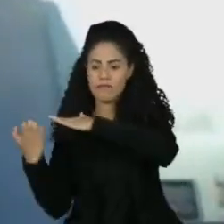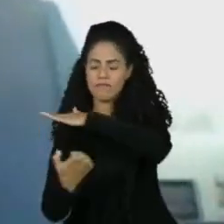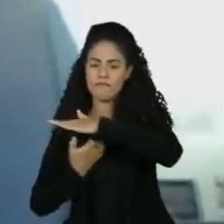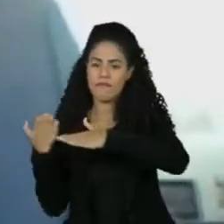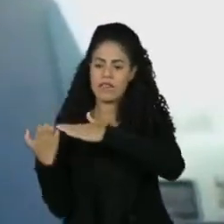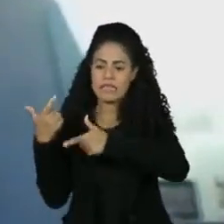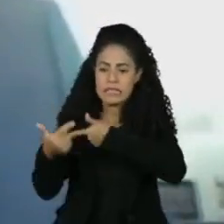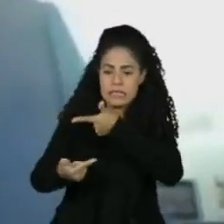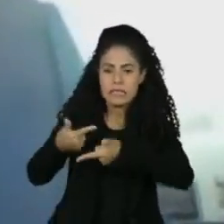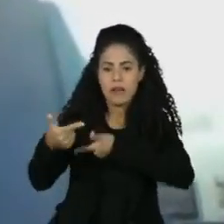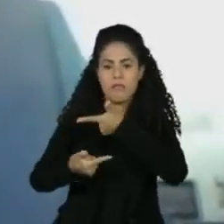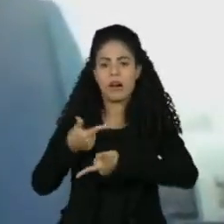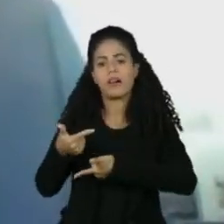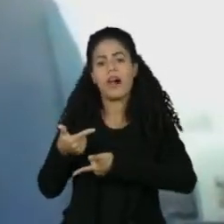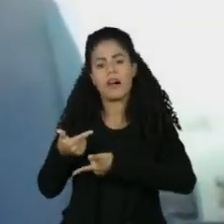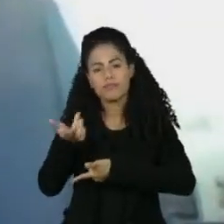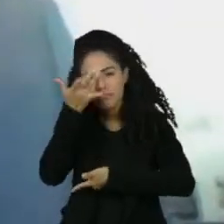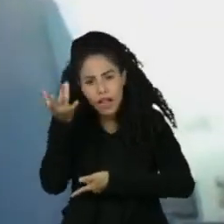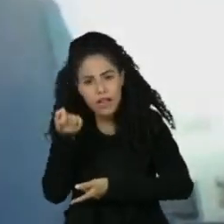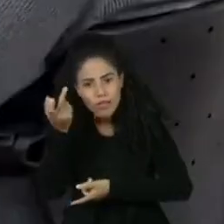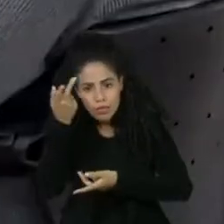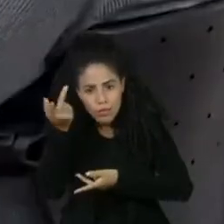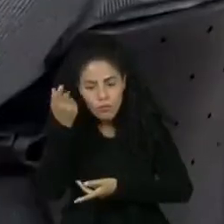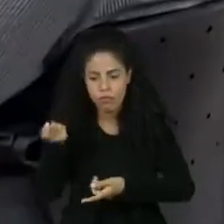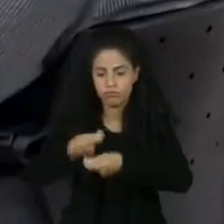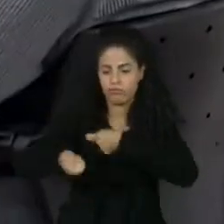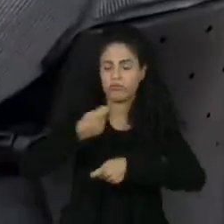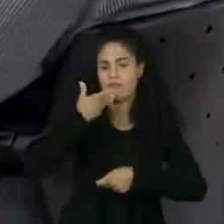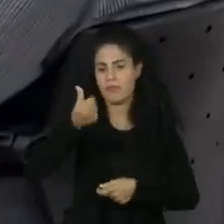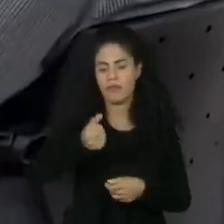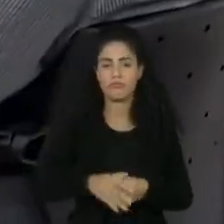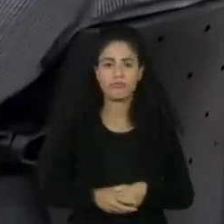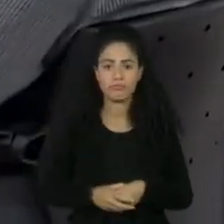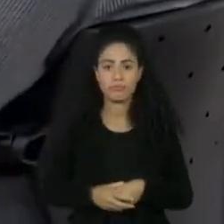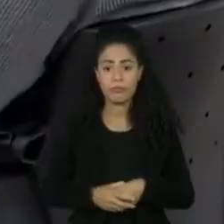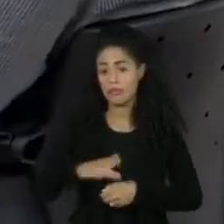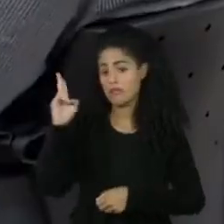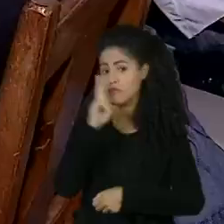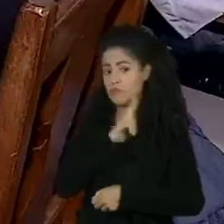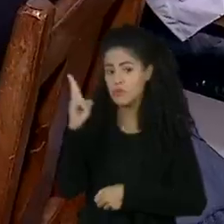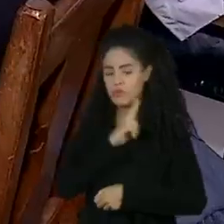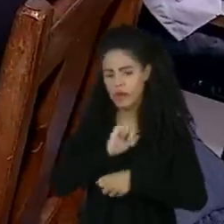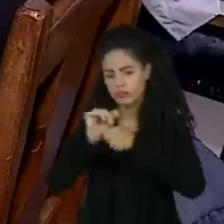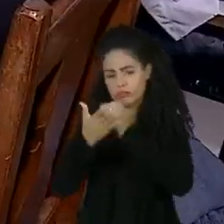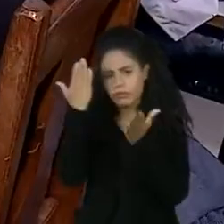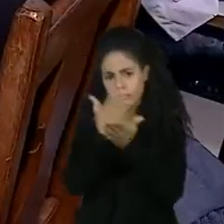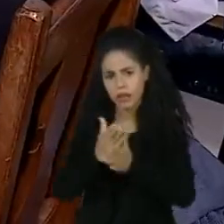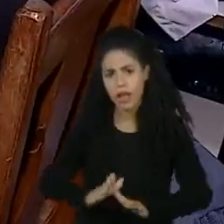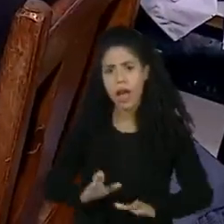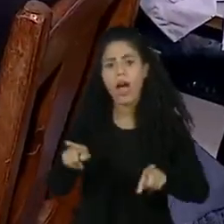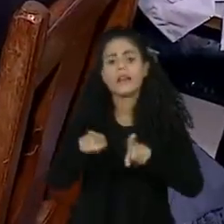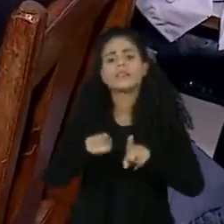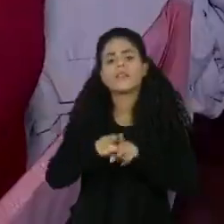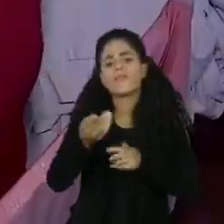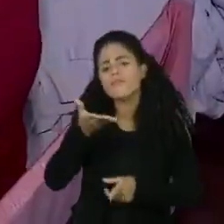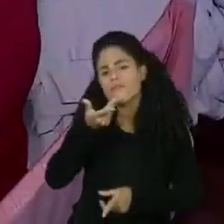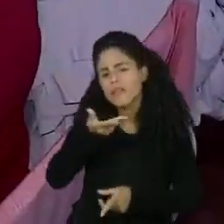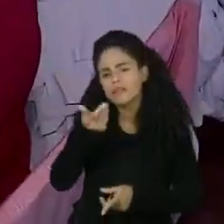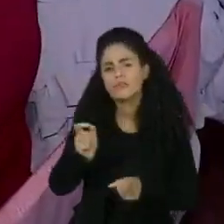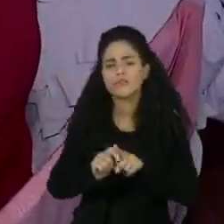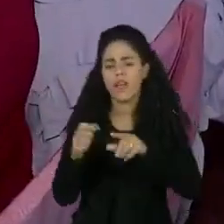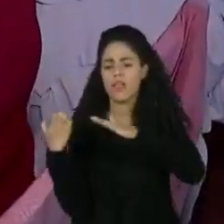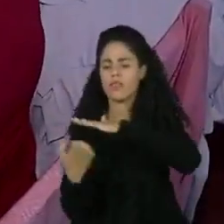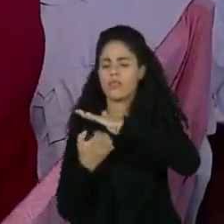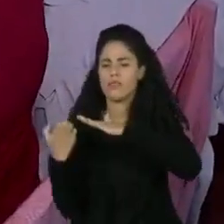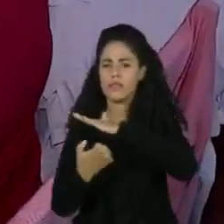Um ambiente adequado ergonomicamente. O fim da emergência sanitária também suspende algumas facilidades dadas às